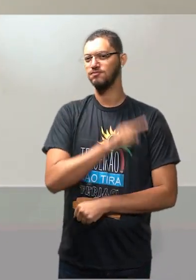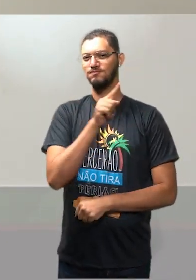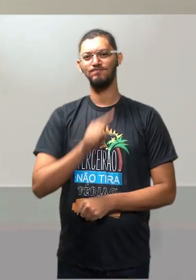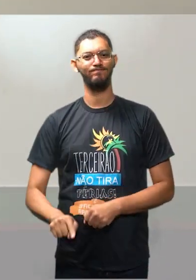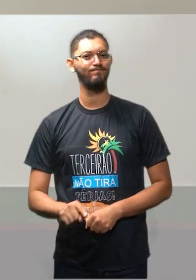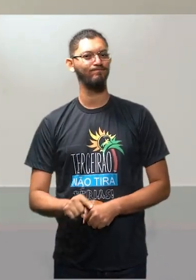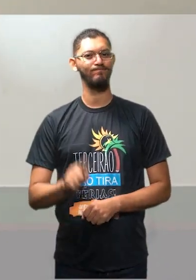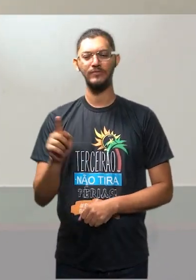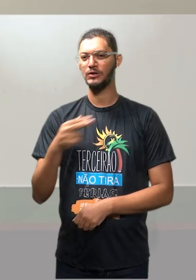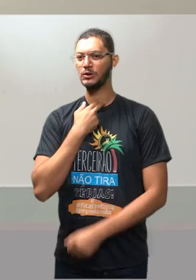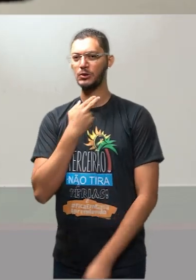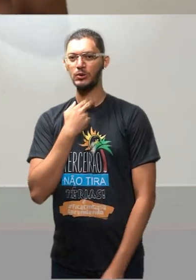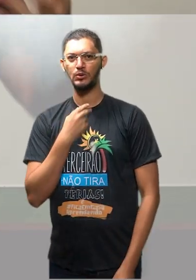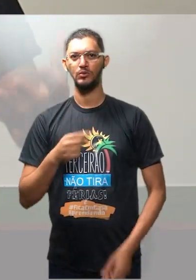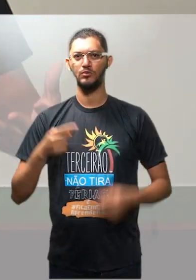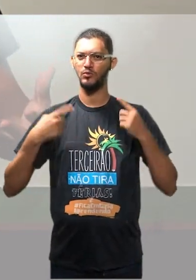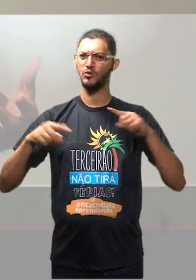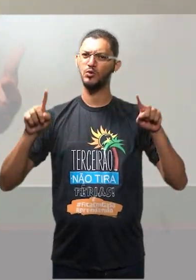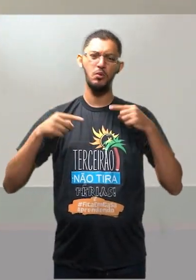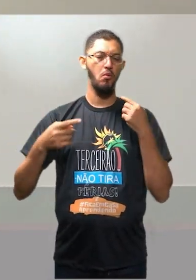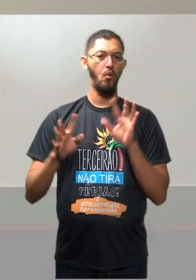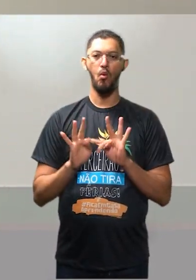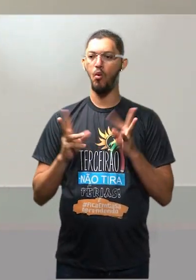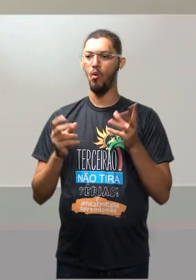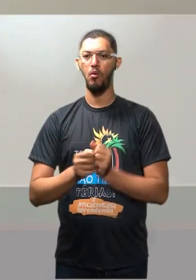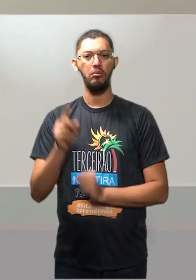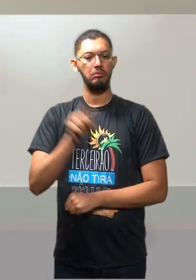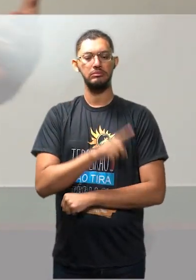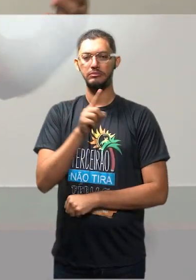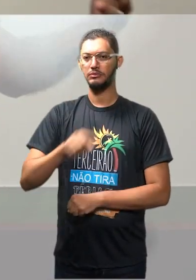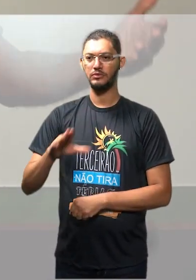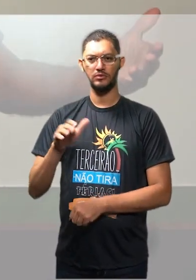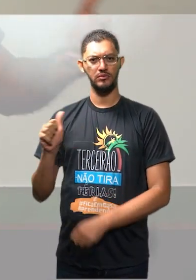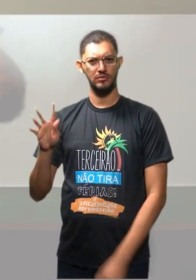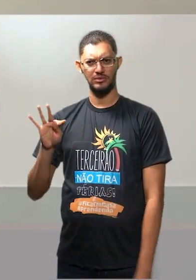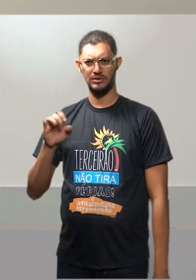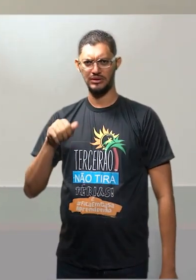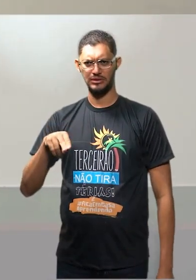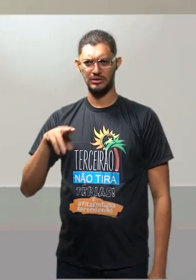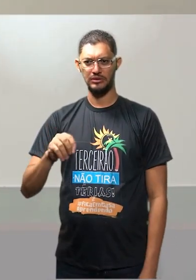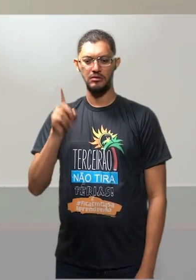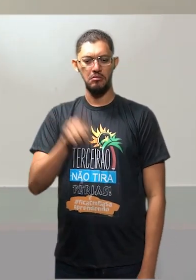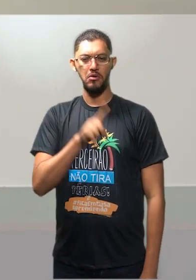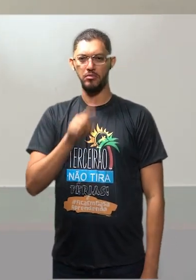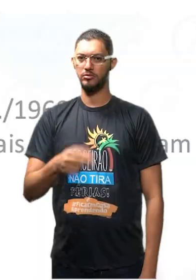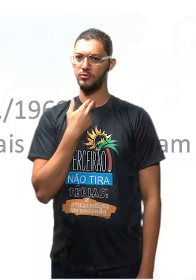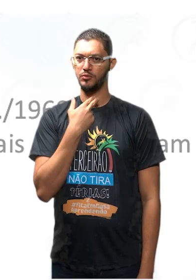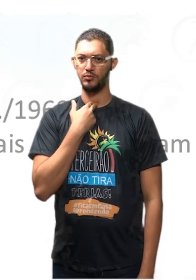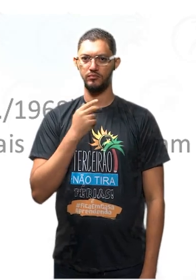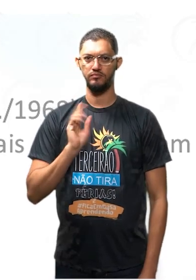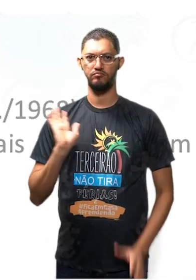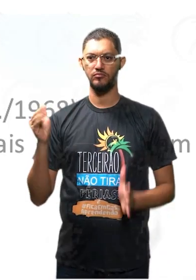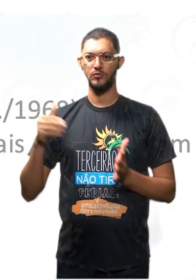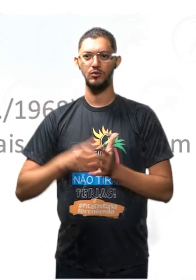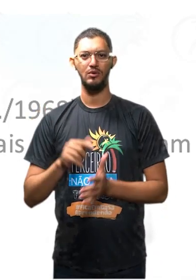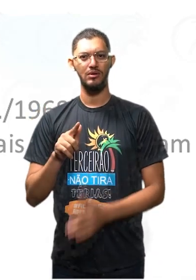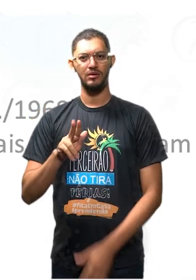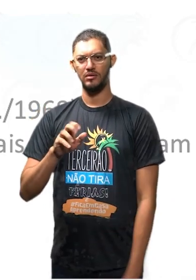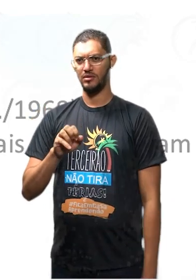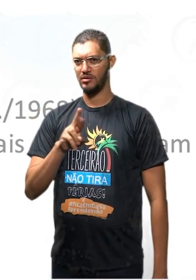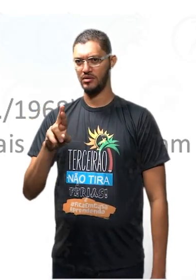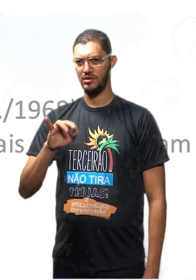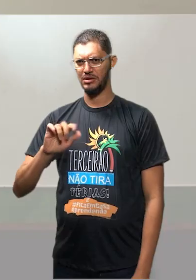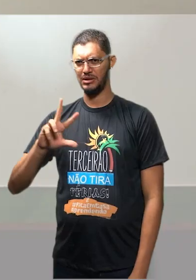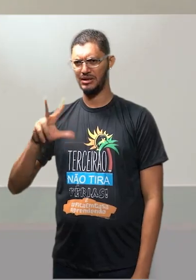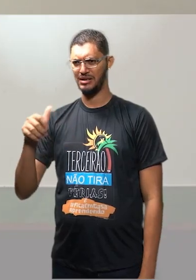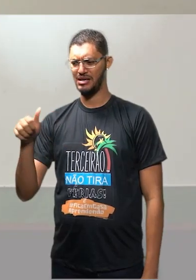proibido, proibir. A música quase toda é essa. Caetano cantando, proibido, é proibir. Ok? E por último, as guerrilhas. Por que o